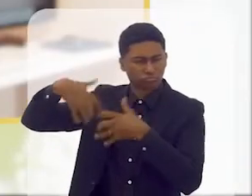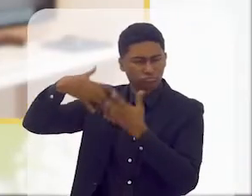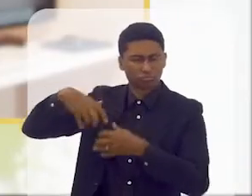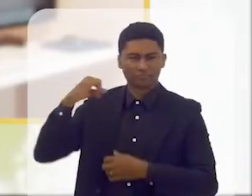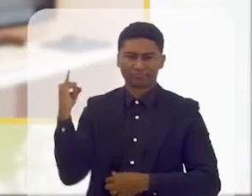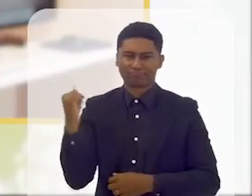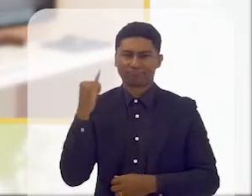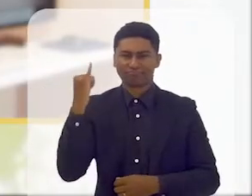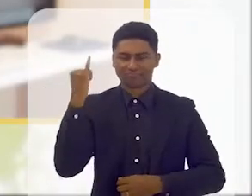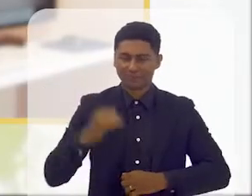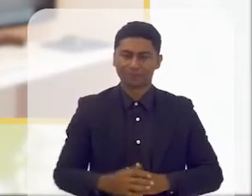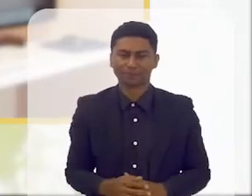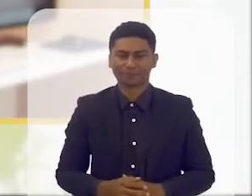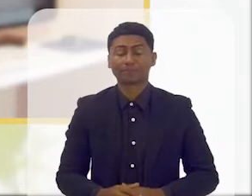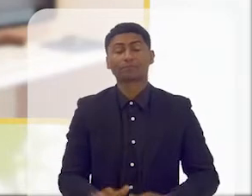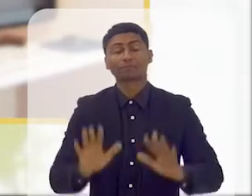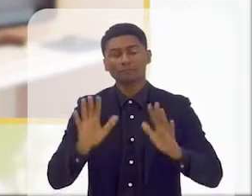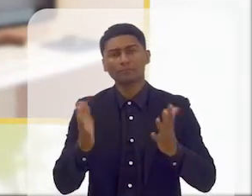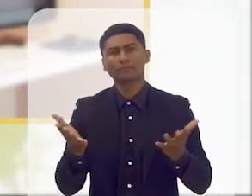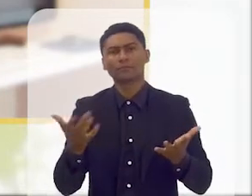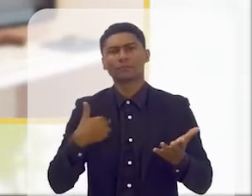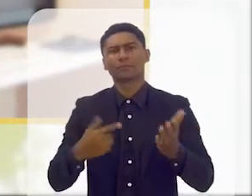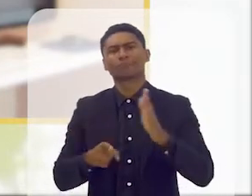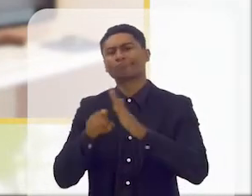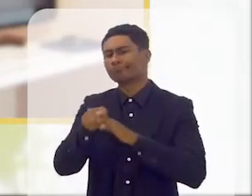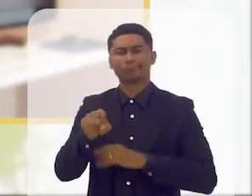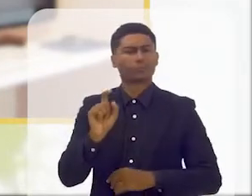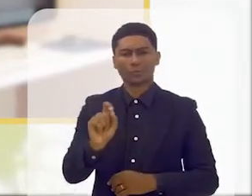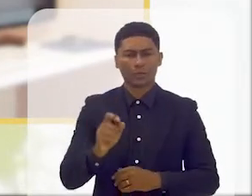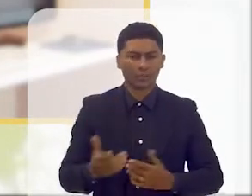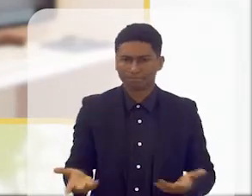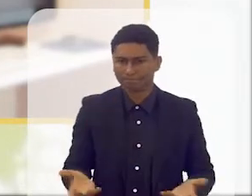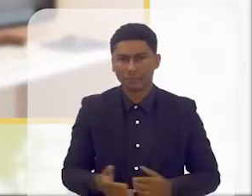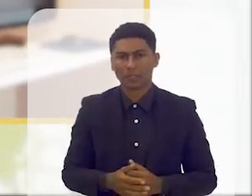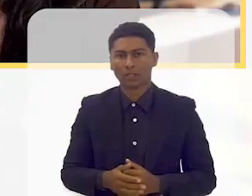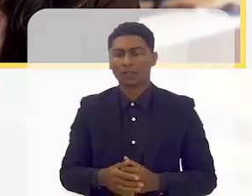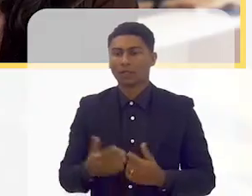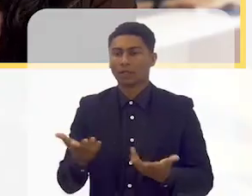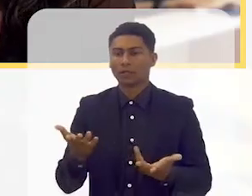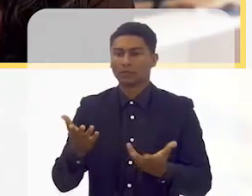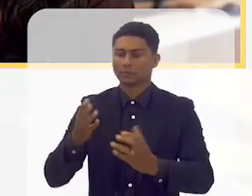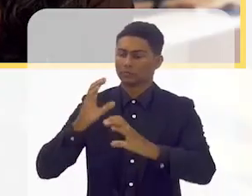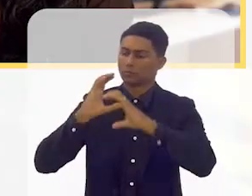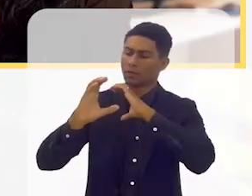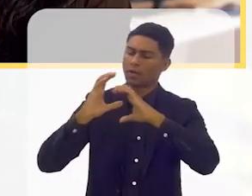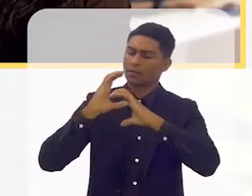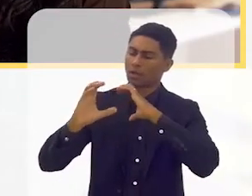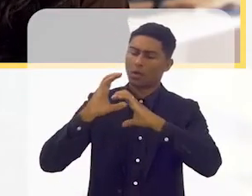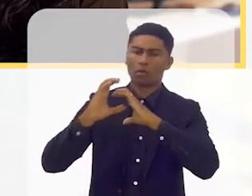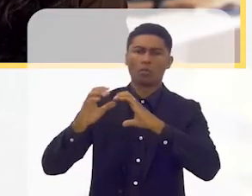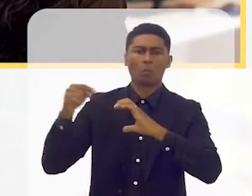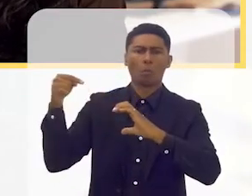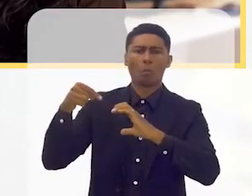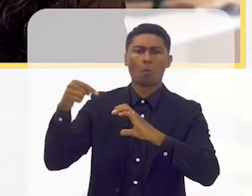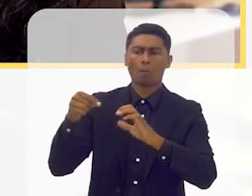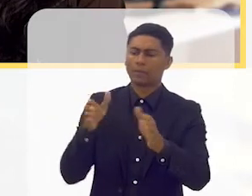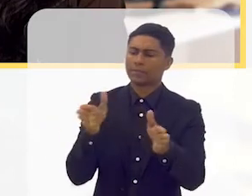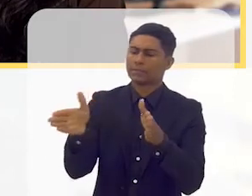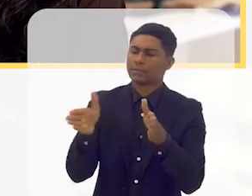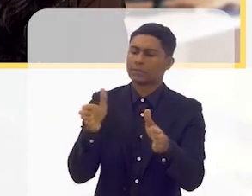é muito importante. Agora, professora, queria começar perguntando o que é uma comunicação acessível.